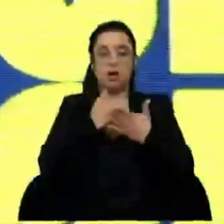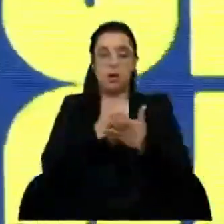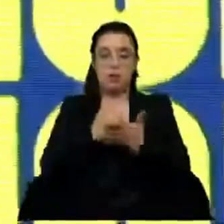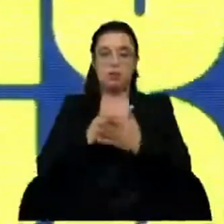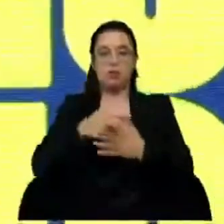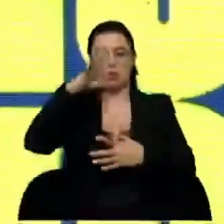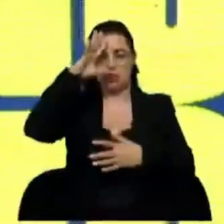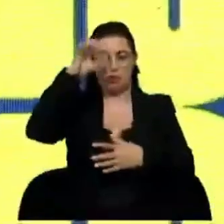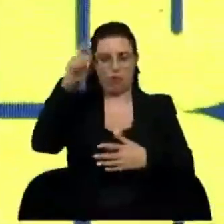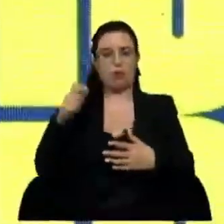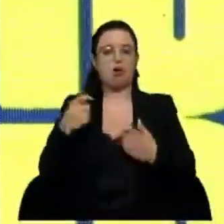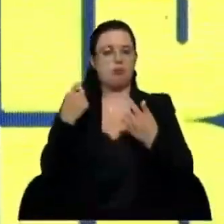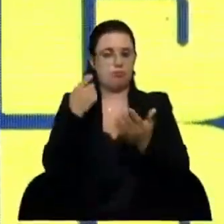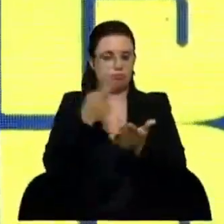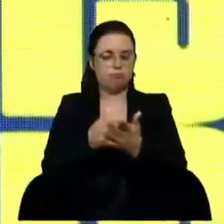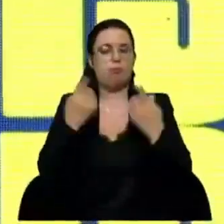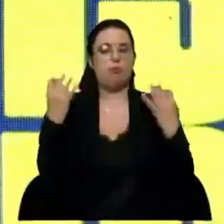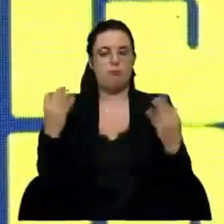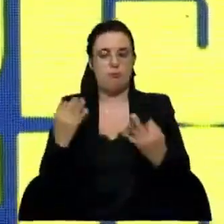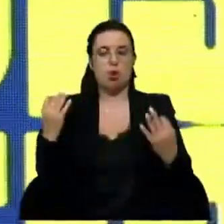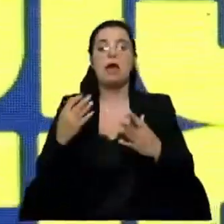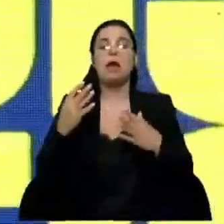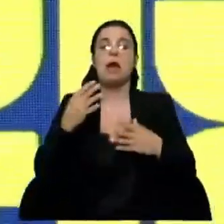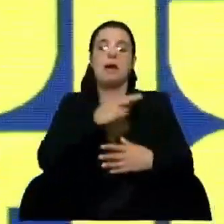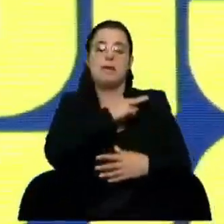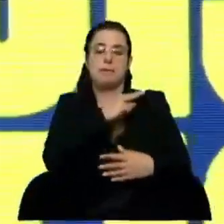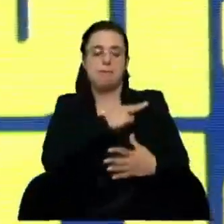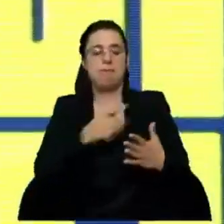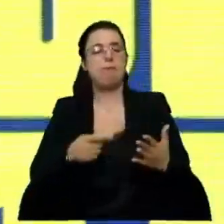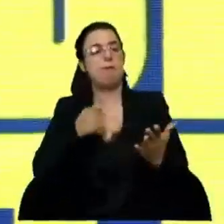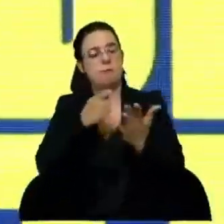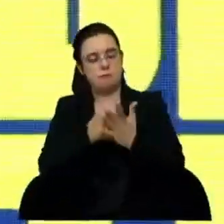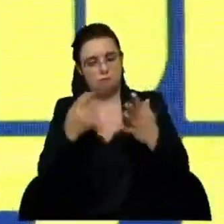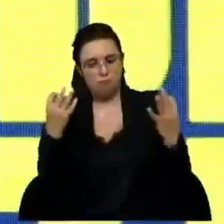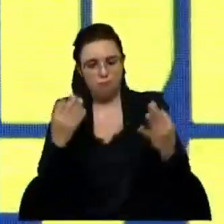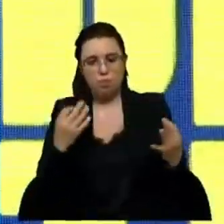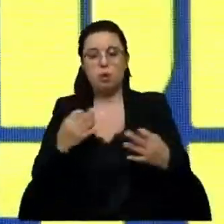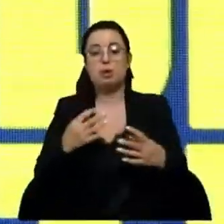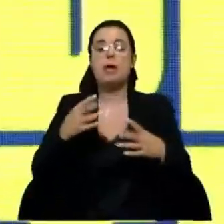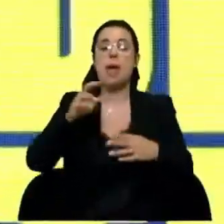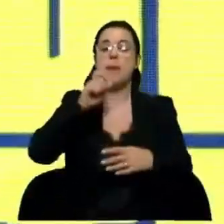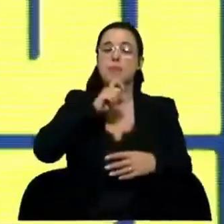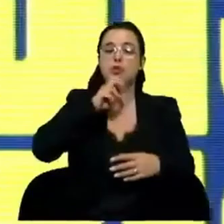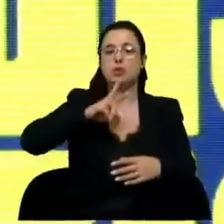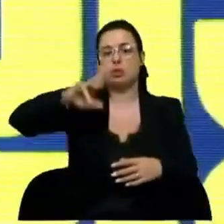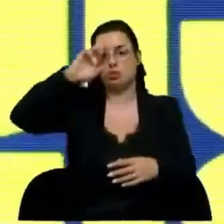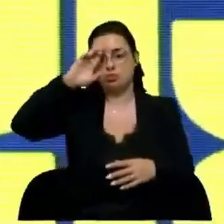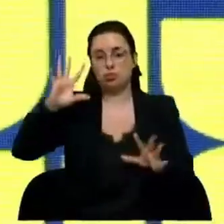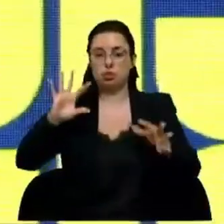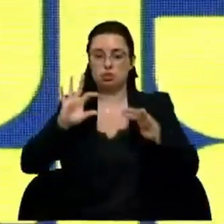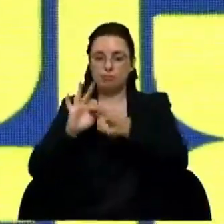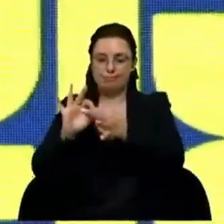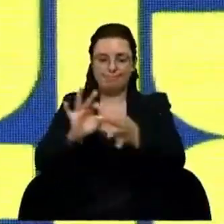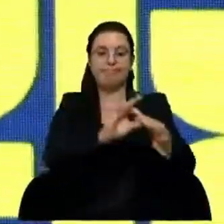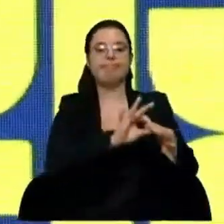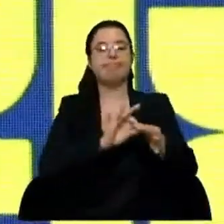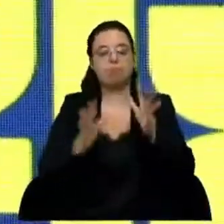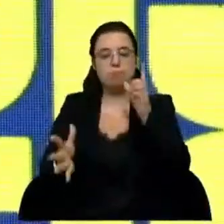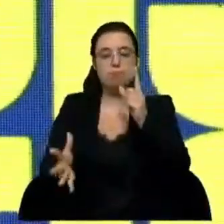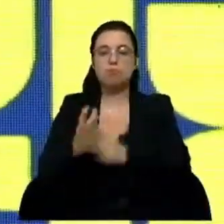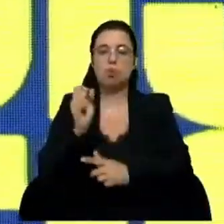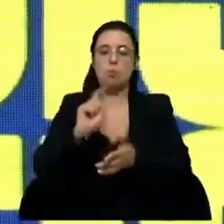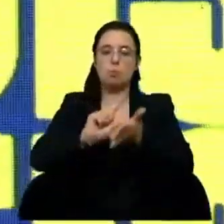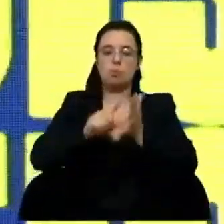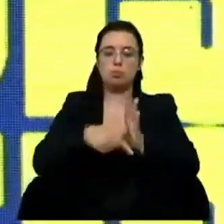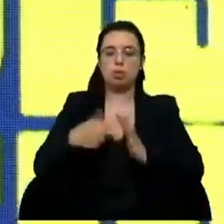do poder político, foi esta a ideia que teve o apoio da academia e provou que é possível unir esforços neste país e conseguir criar um